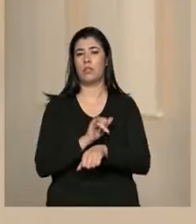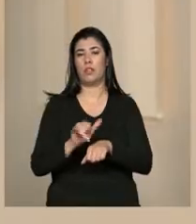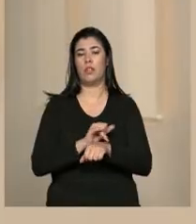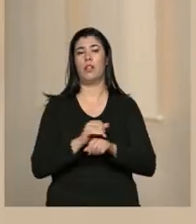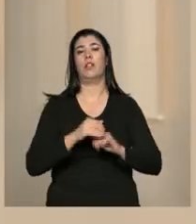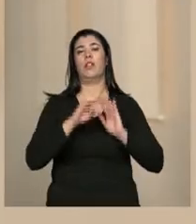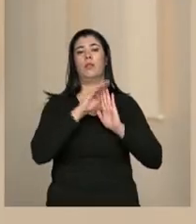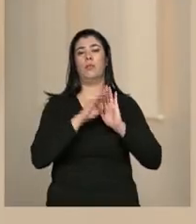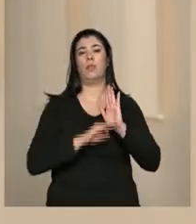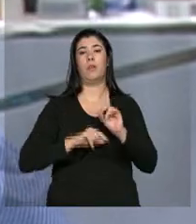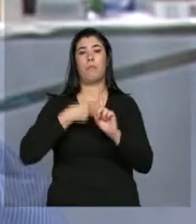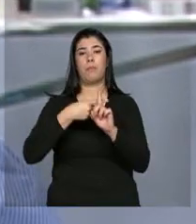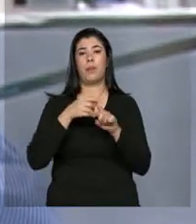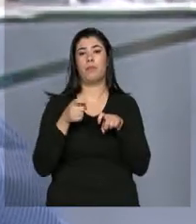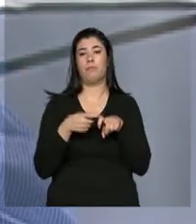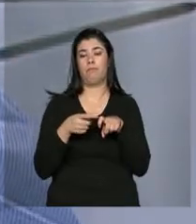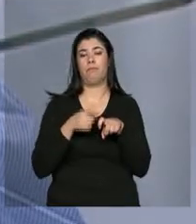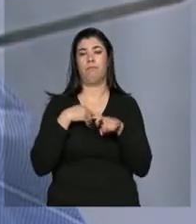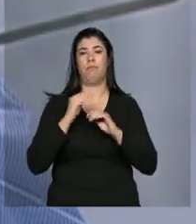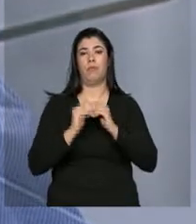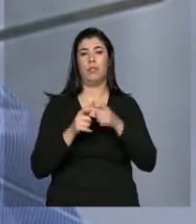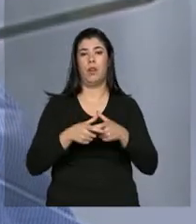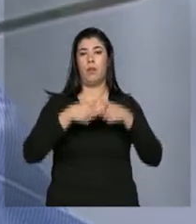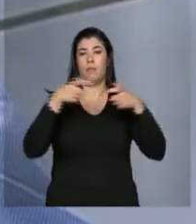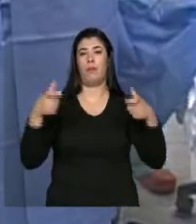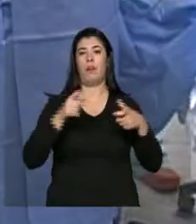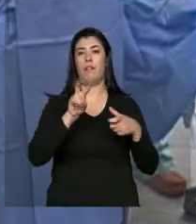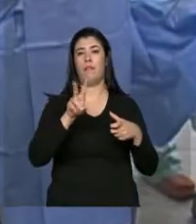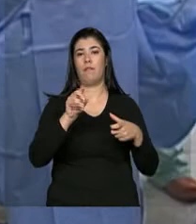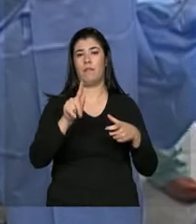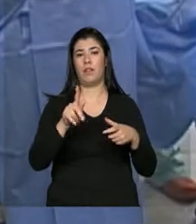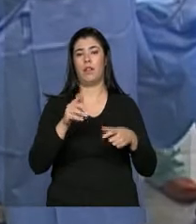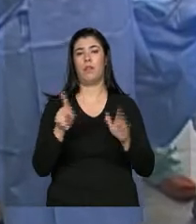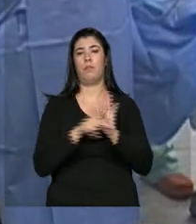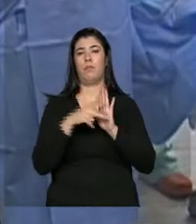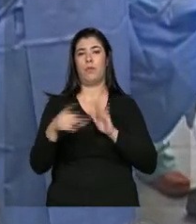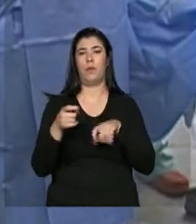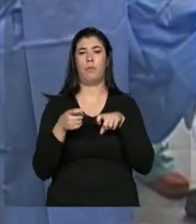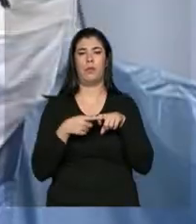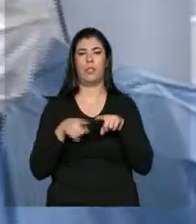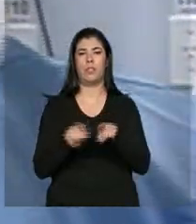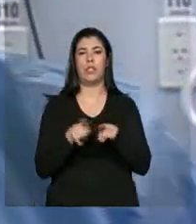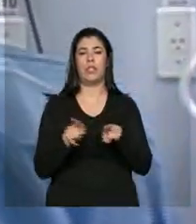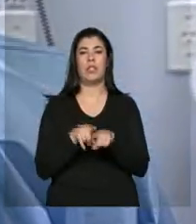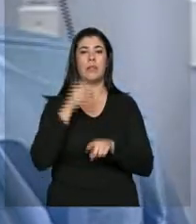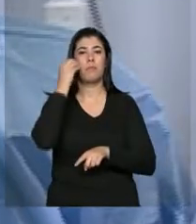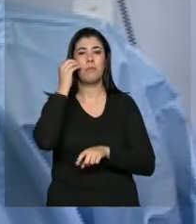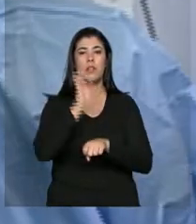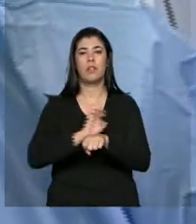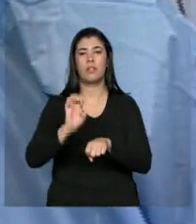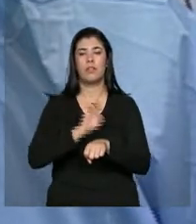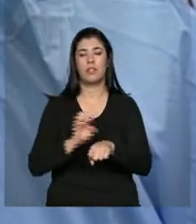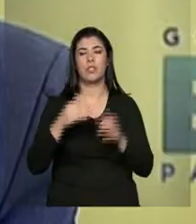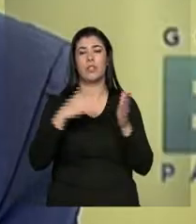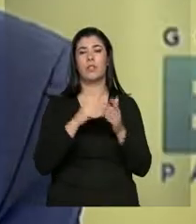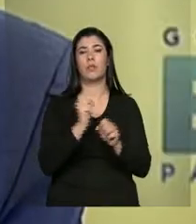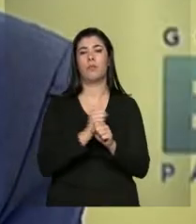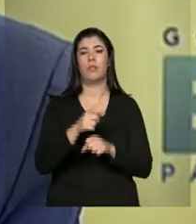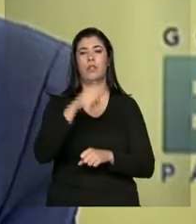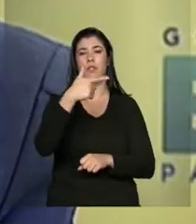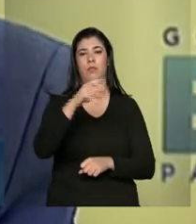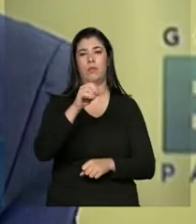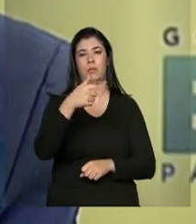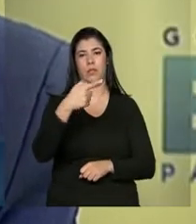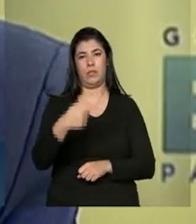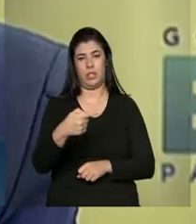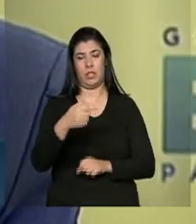Médicos, de ampliar o número de vagas em medicina e residência médica no país até 2017. O Mais